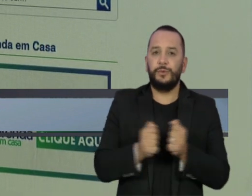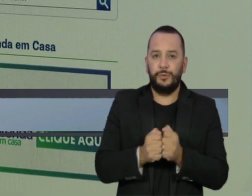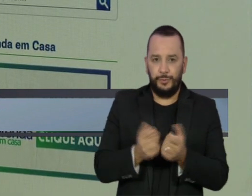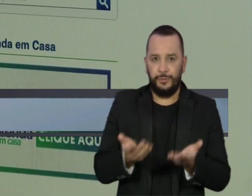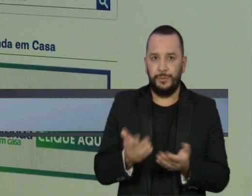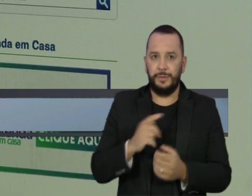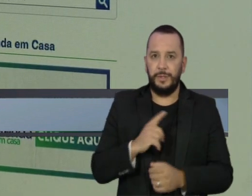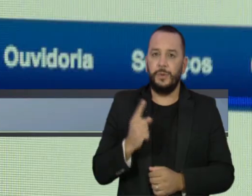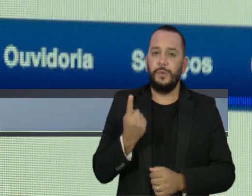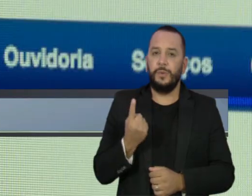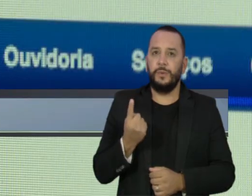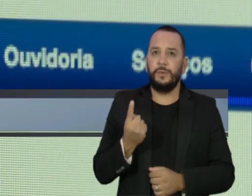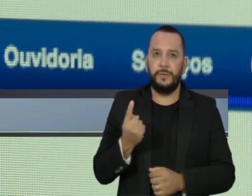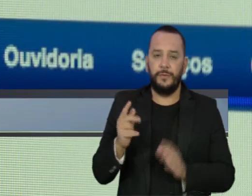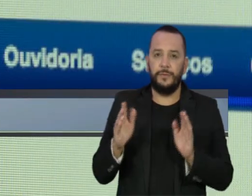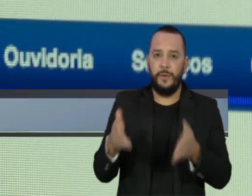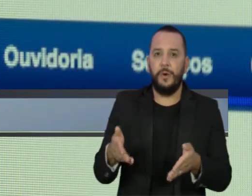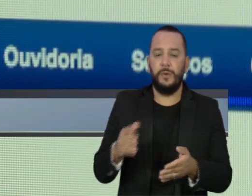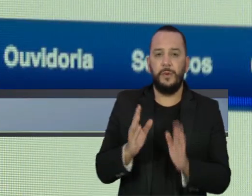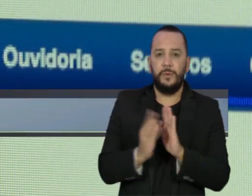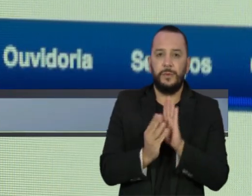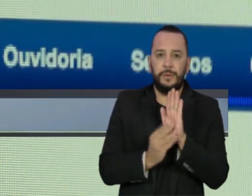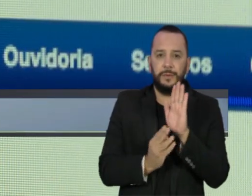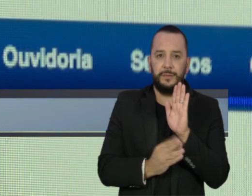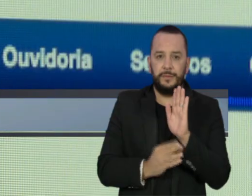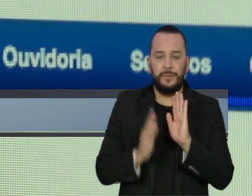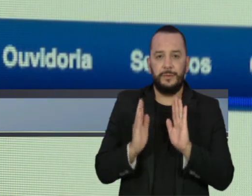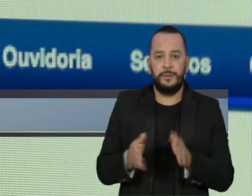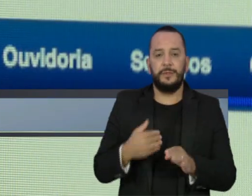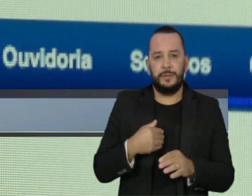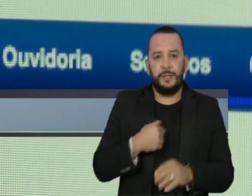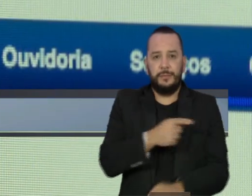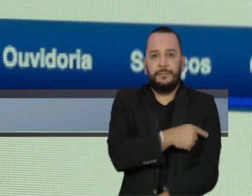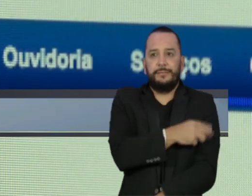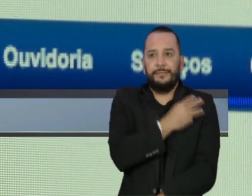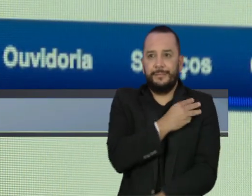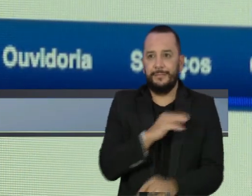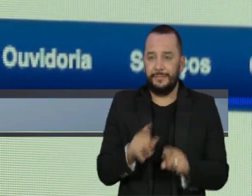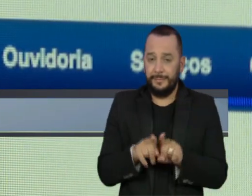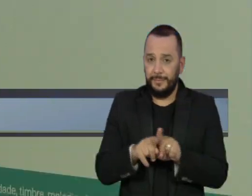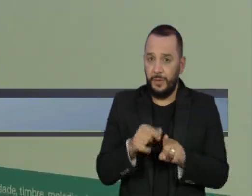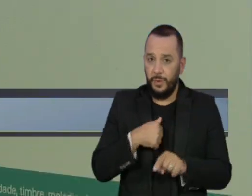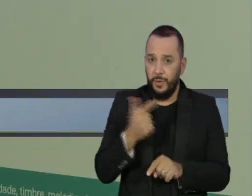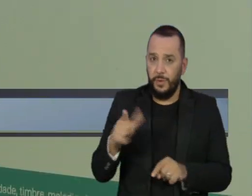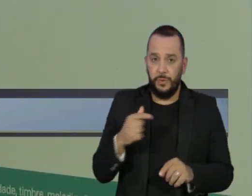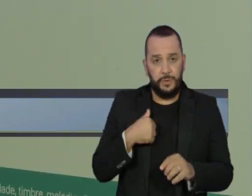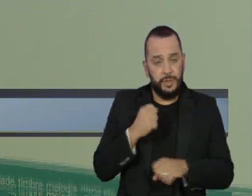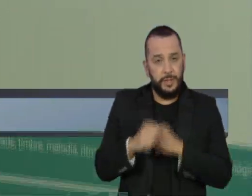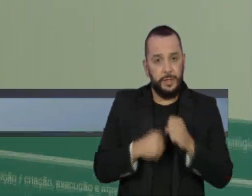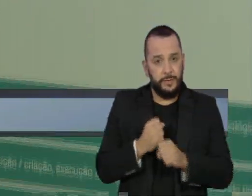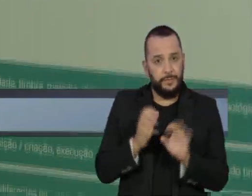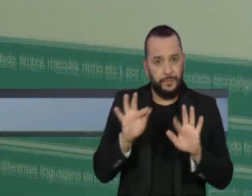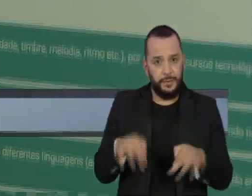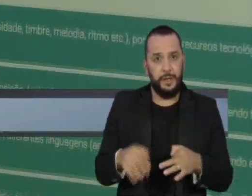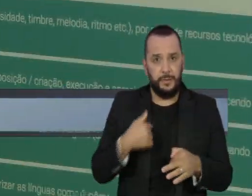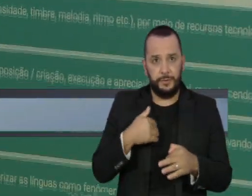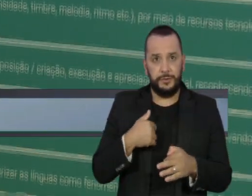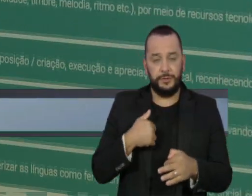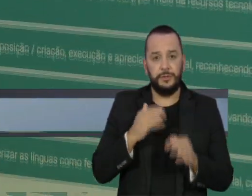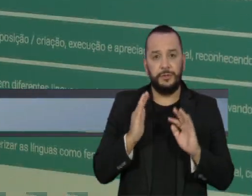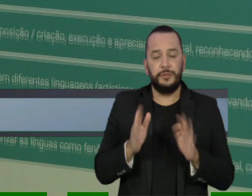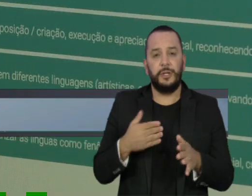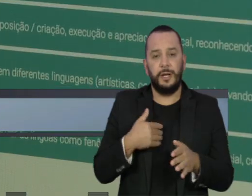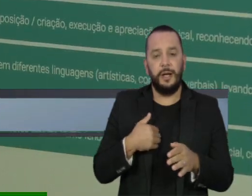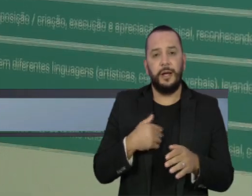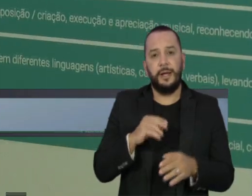Um voltado para os conteúdos dos anos iniciais, outro para os anos finais, para a modalidade de educação de